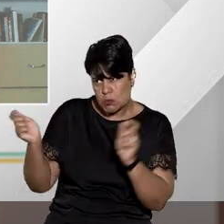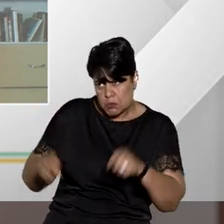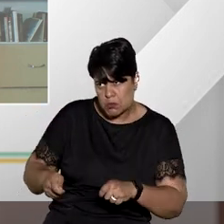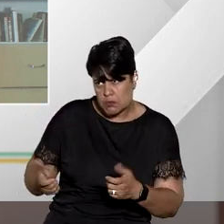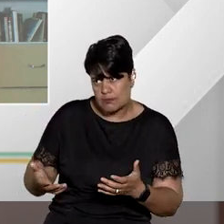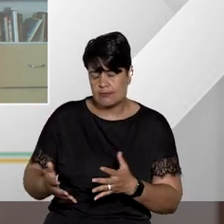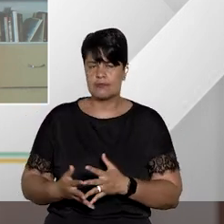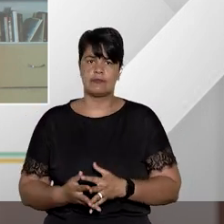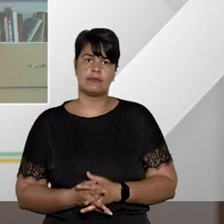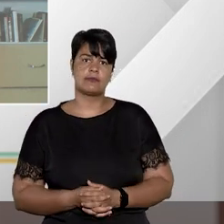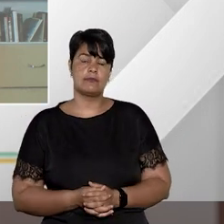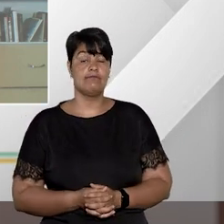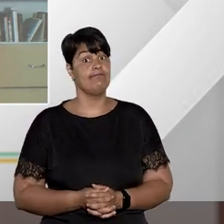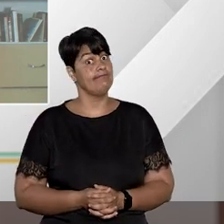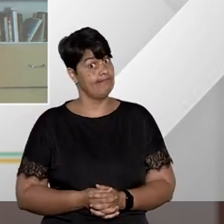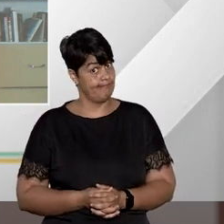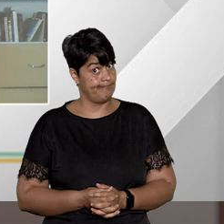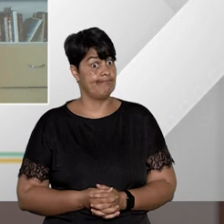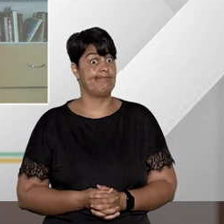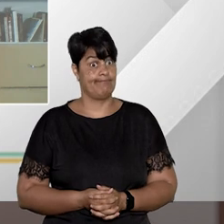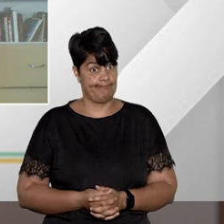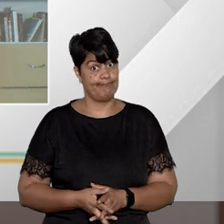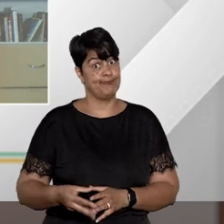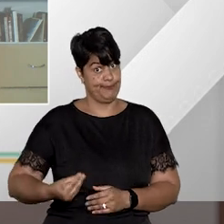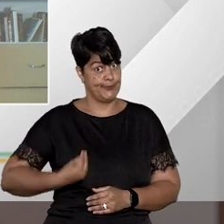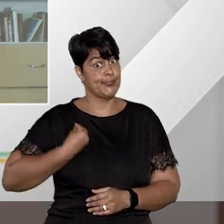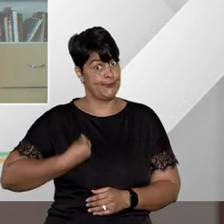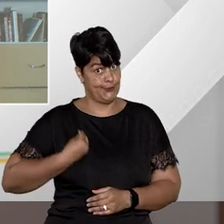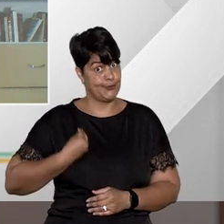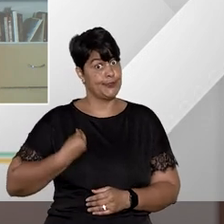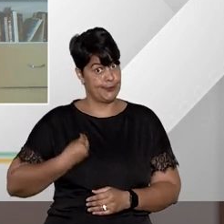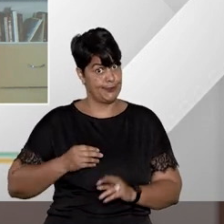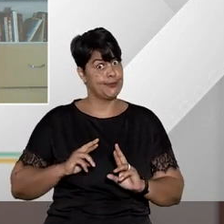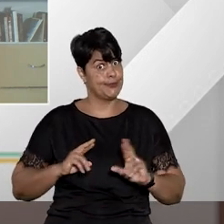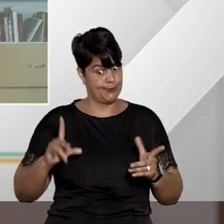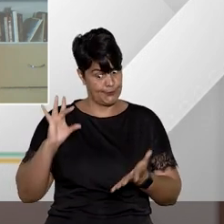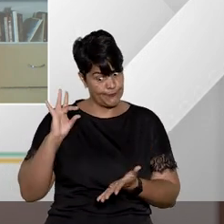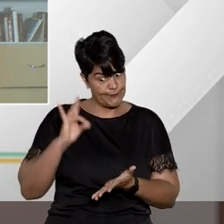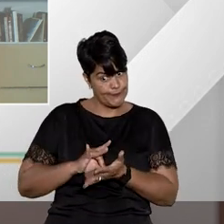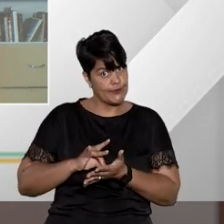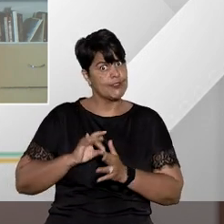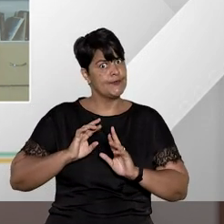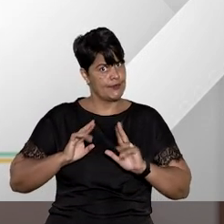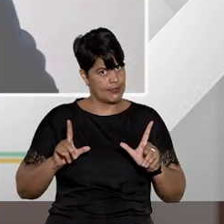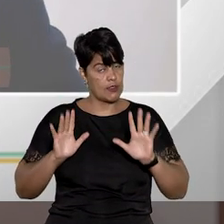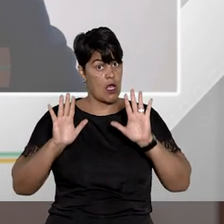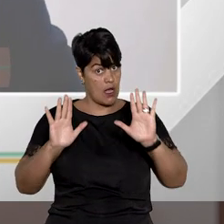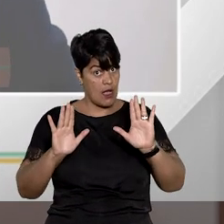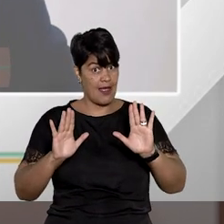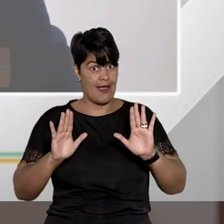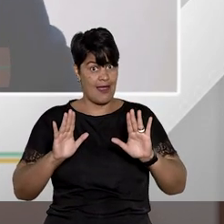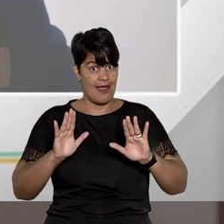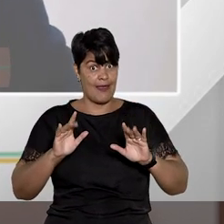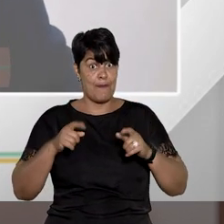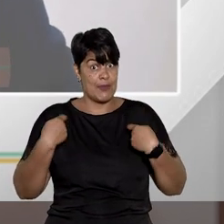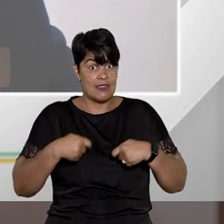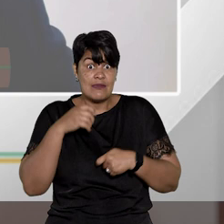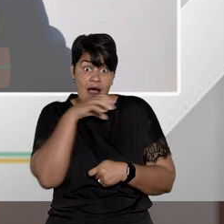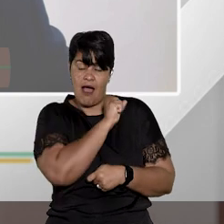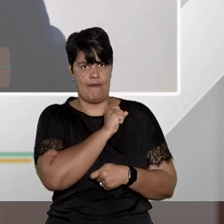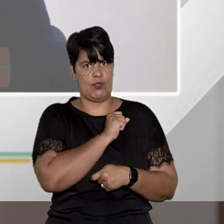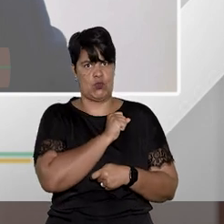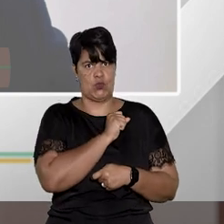a vida real nos mostra situações muito diferentes, inclusive, Fátima. O desejável é que seja julgado o mais rápido